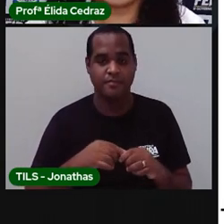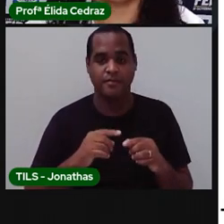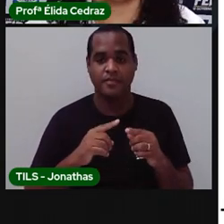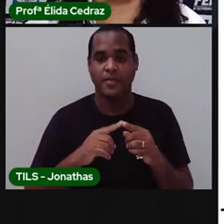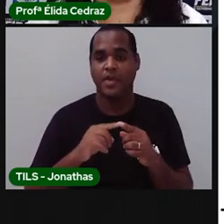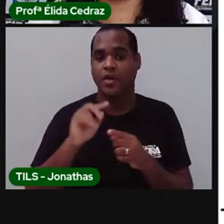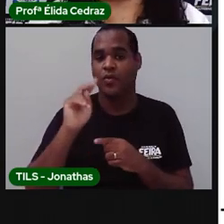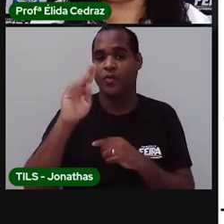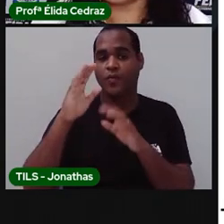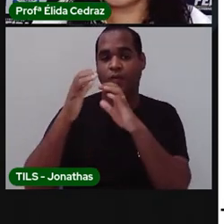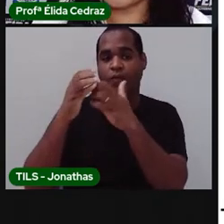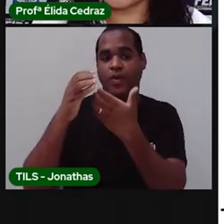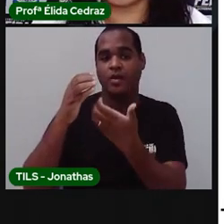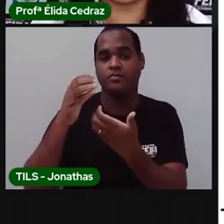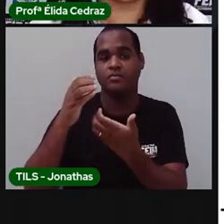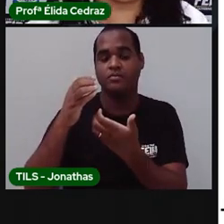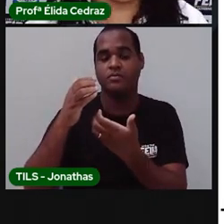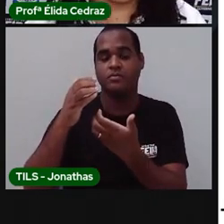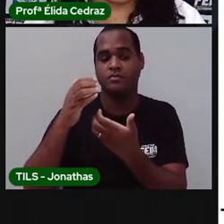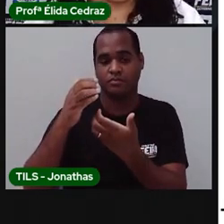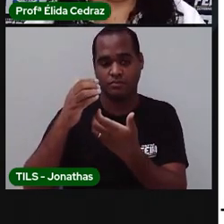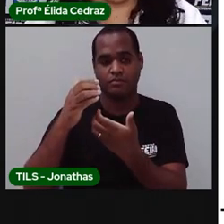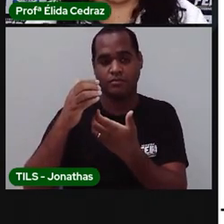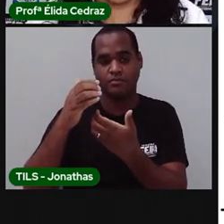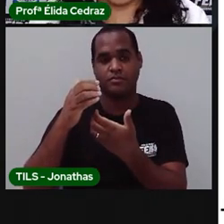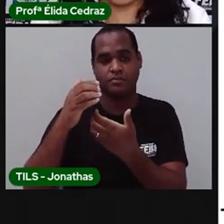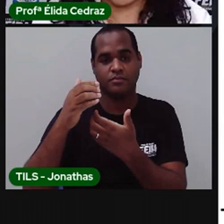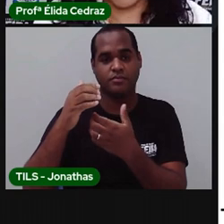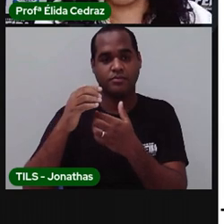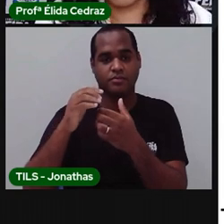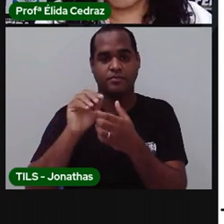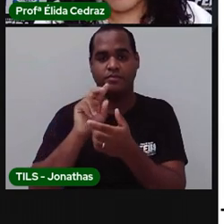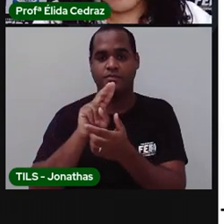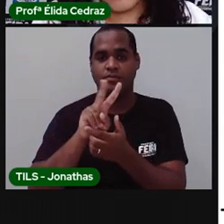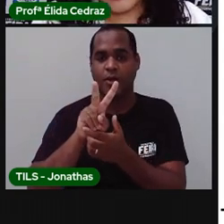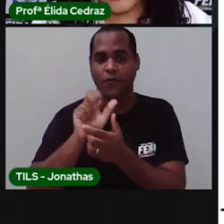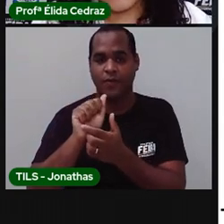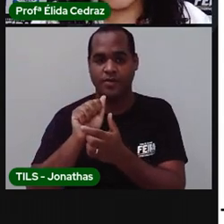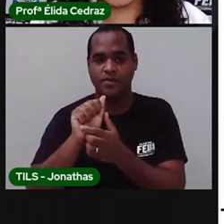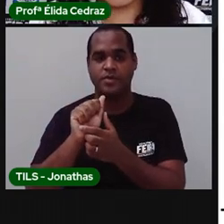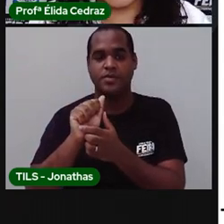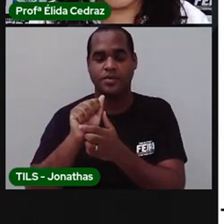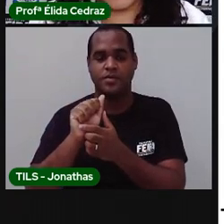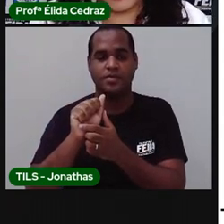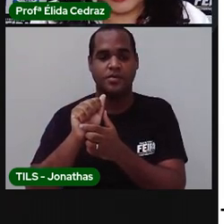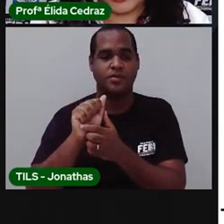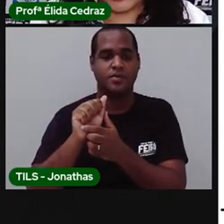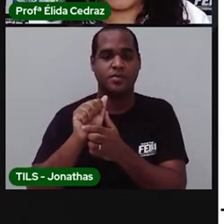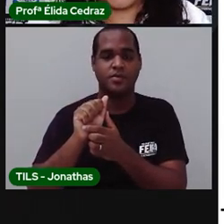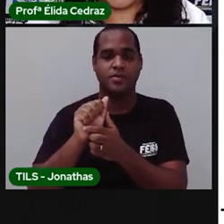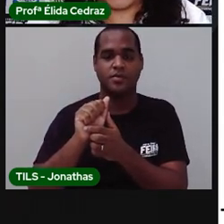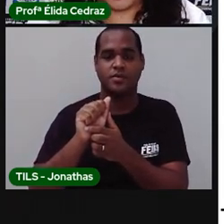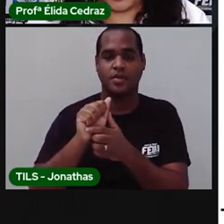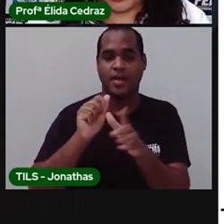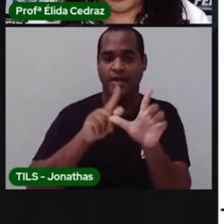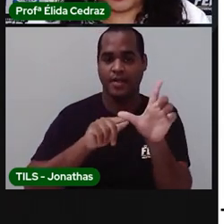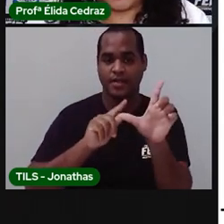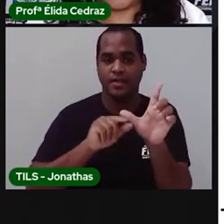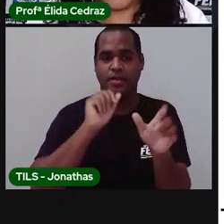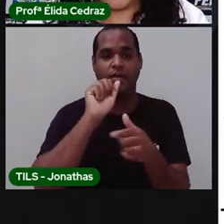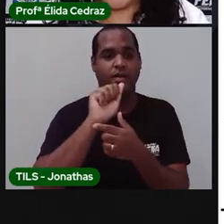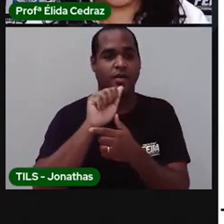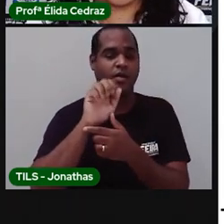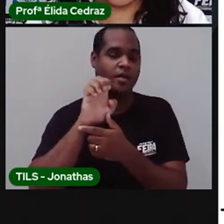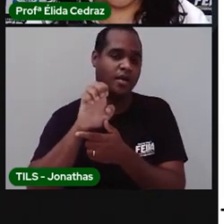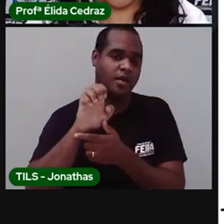Uva. Isso. Muito bem. A primeira letra, letra A, E,